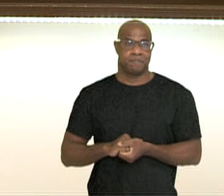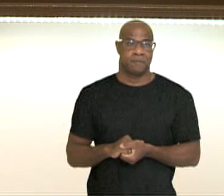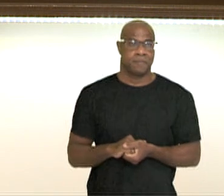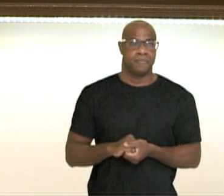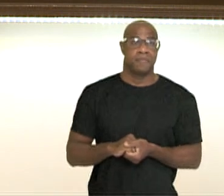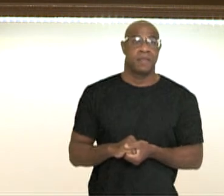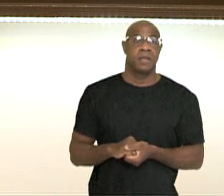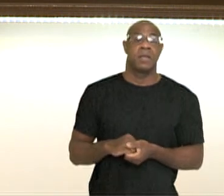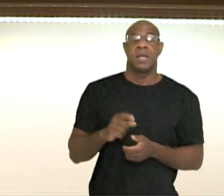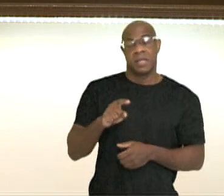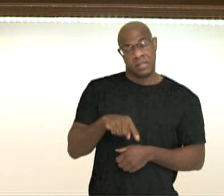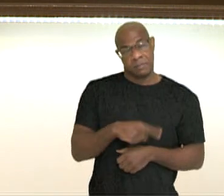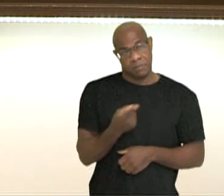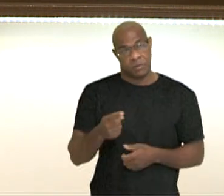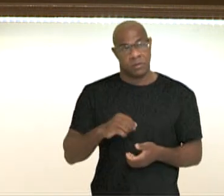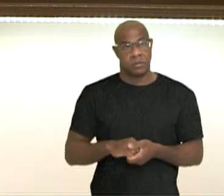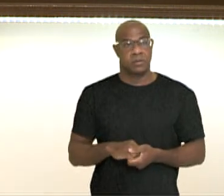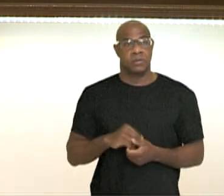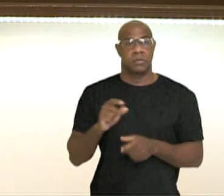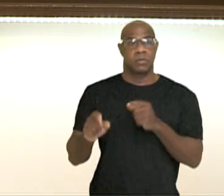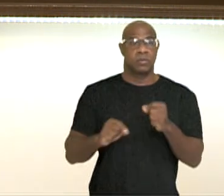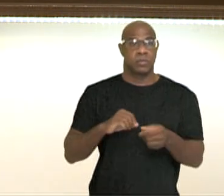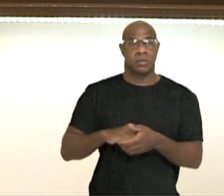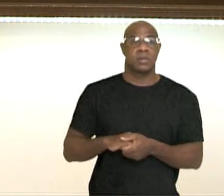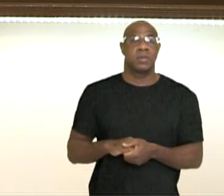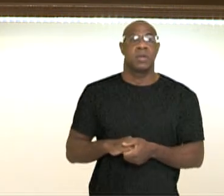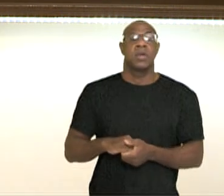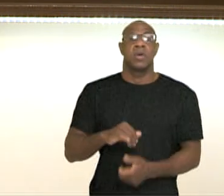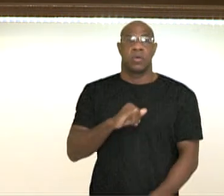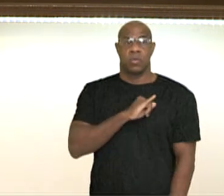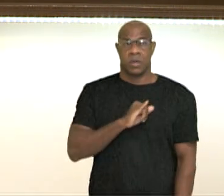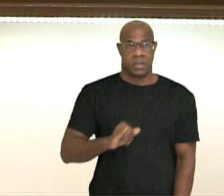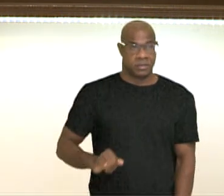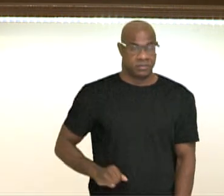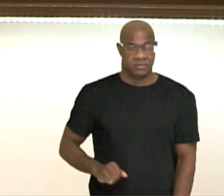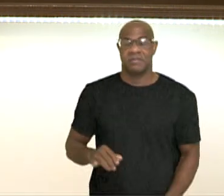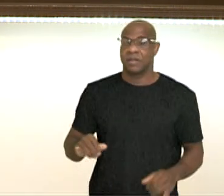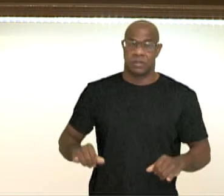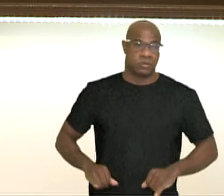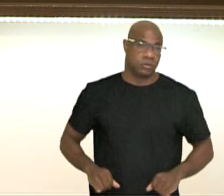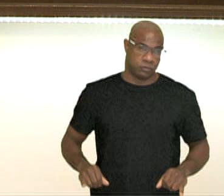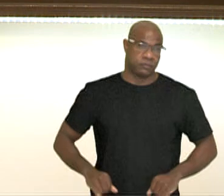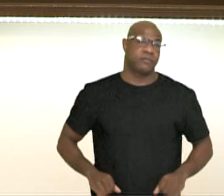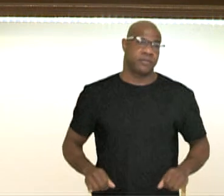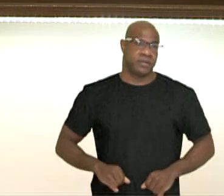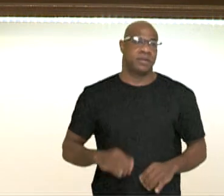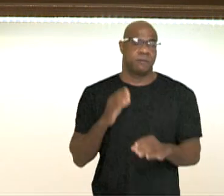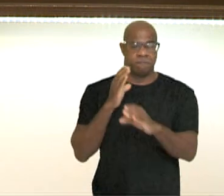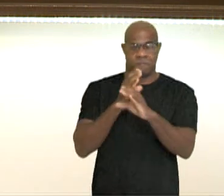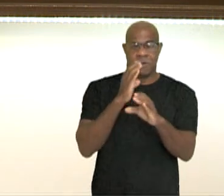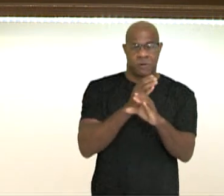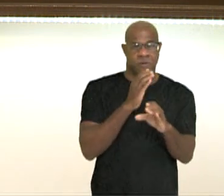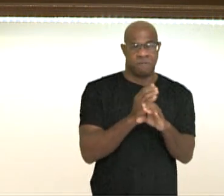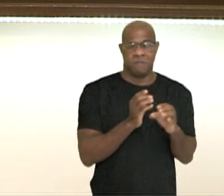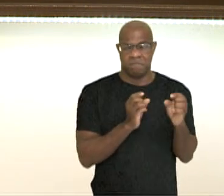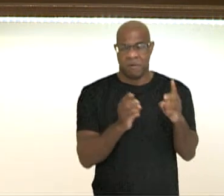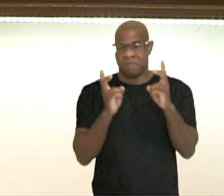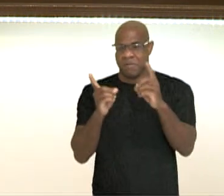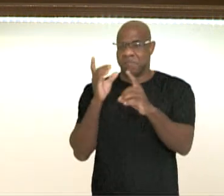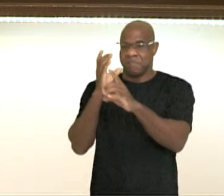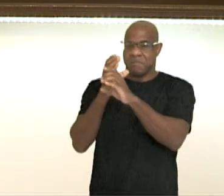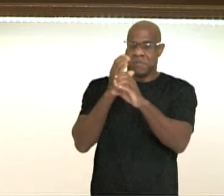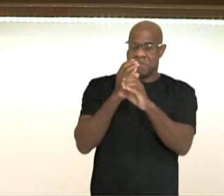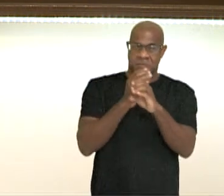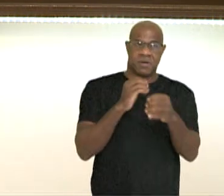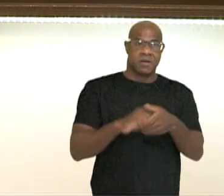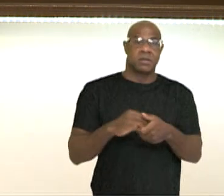Então, após a independência, o Haiti vai acabar sofrendo com uma série de bloqueios econômicos por conta desse medo que as